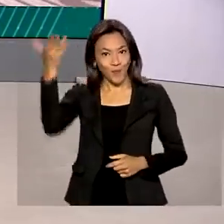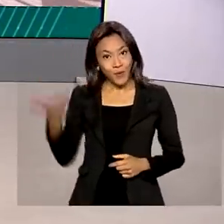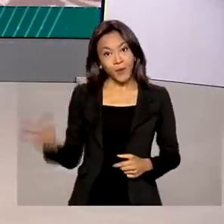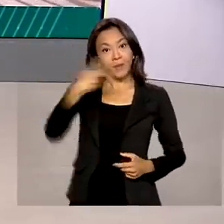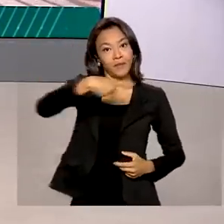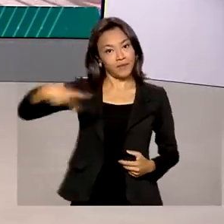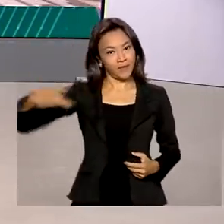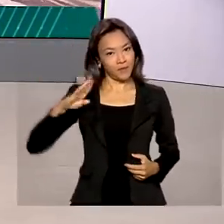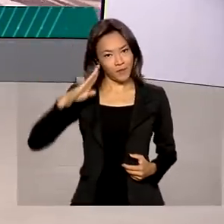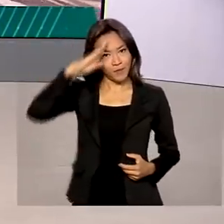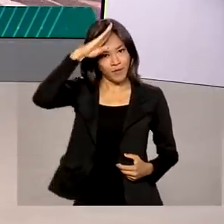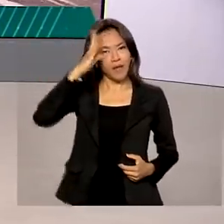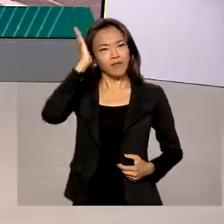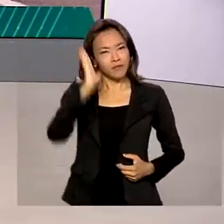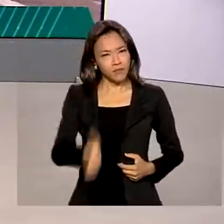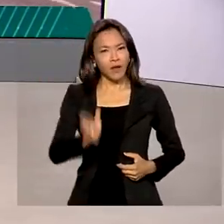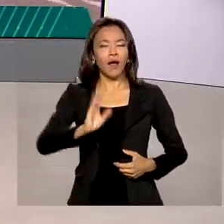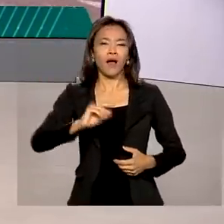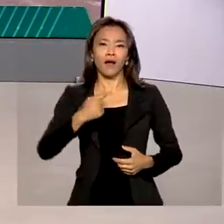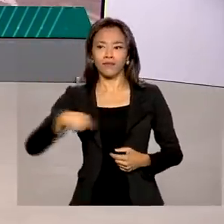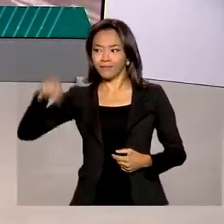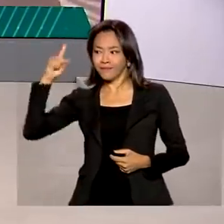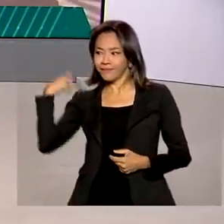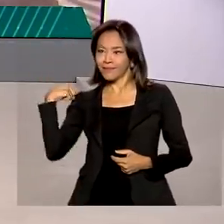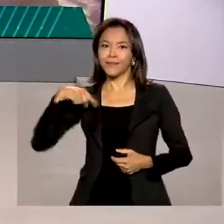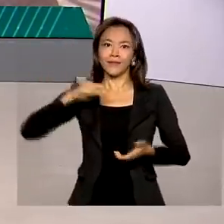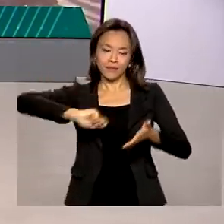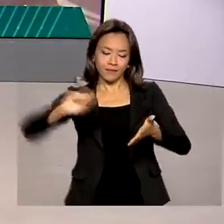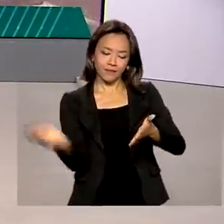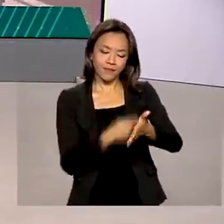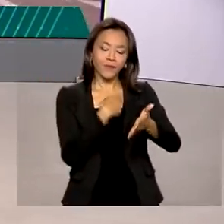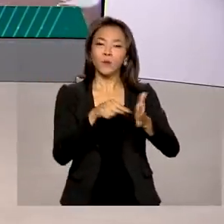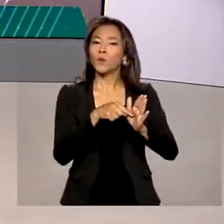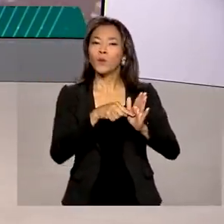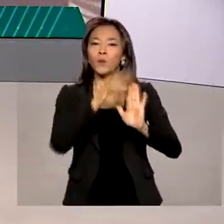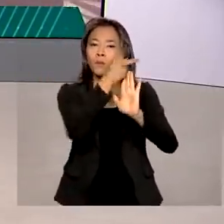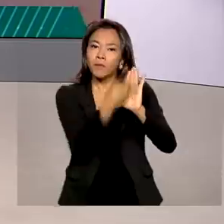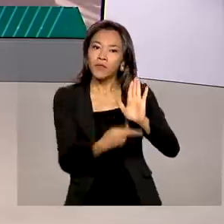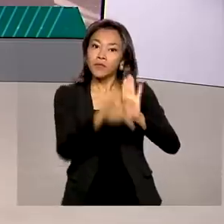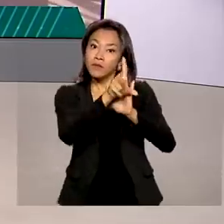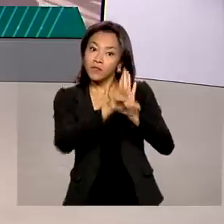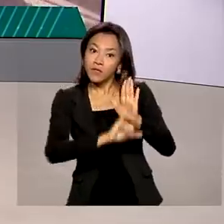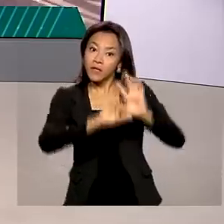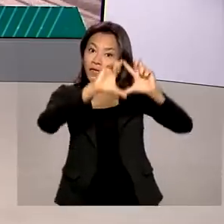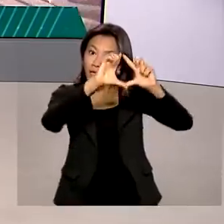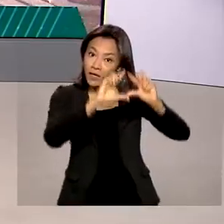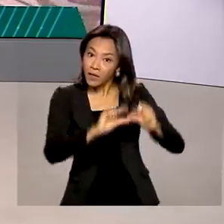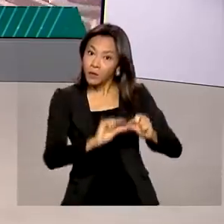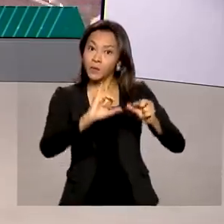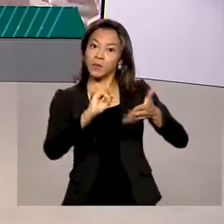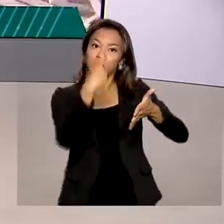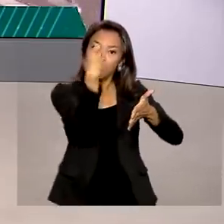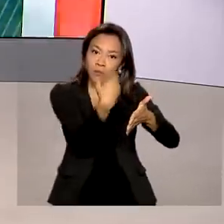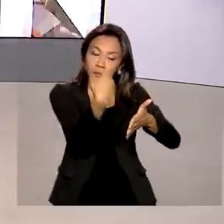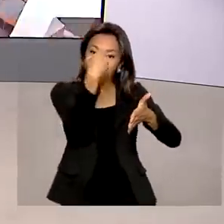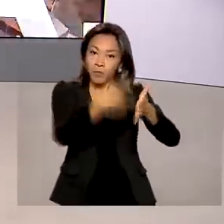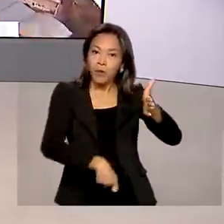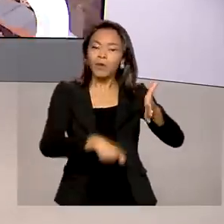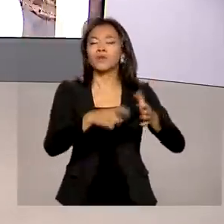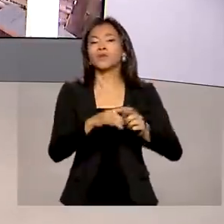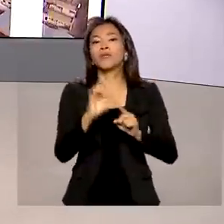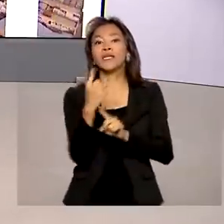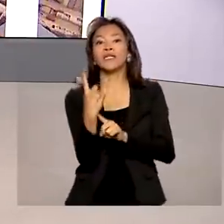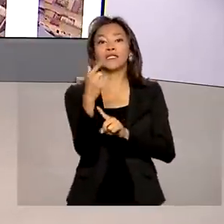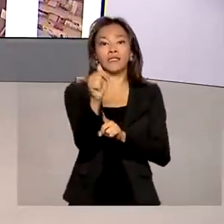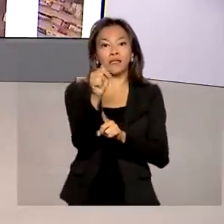Jair Bolsonaro sancionou neste fim de semana o projeto de lei que reduz os encargos na folha de pagamento de 17